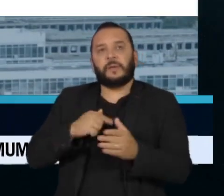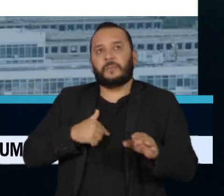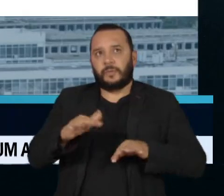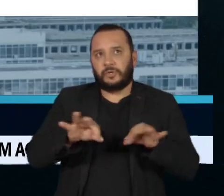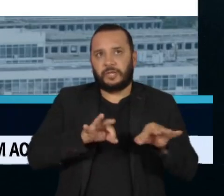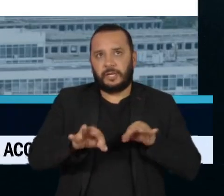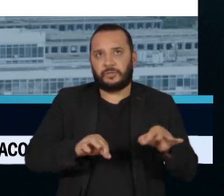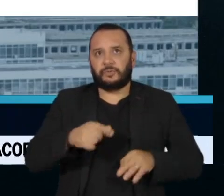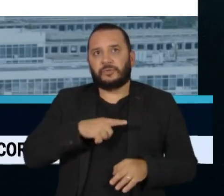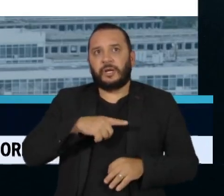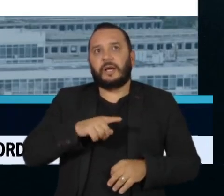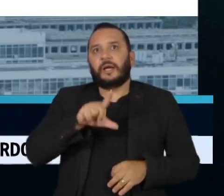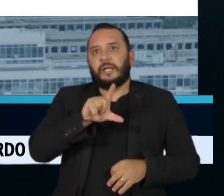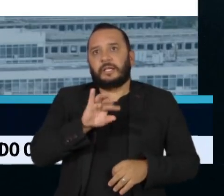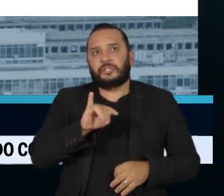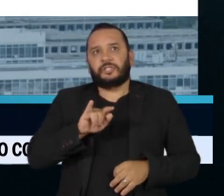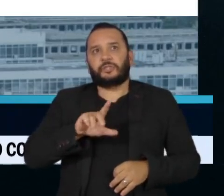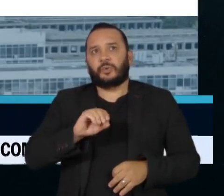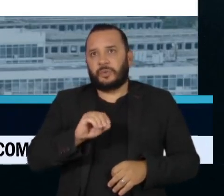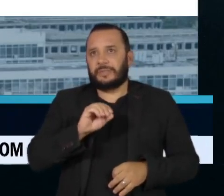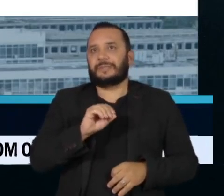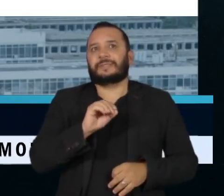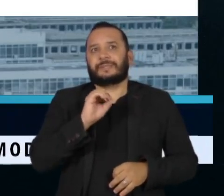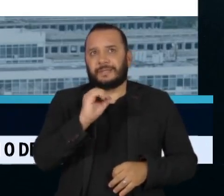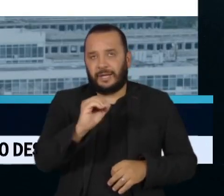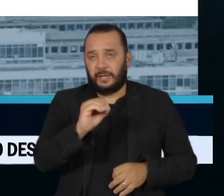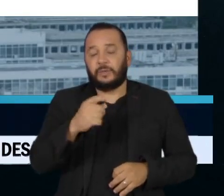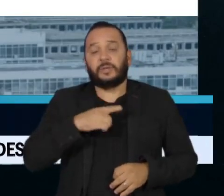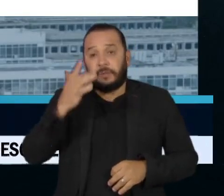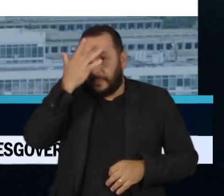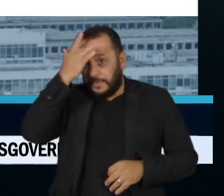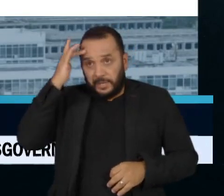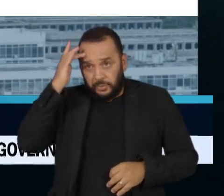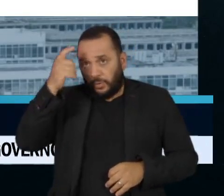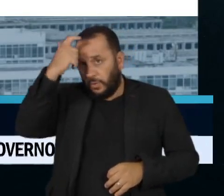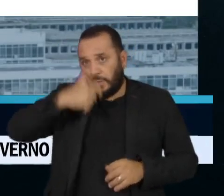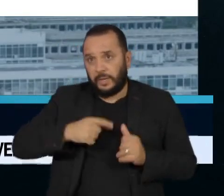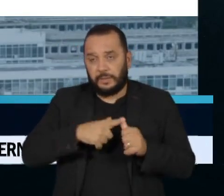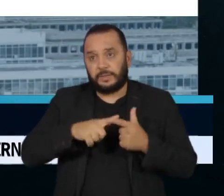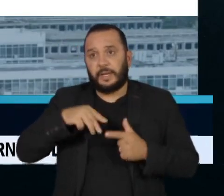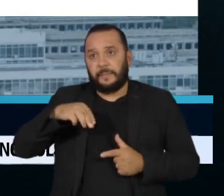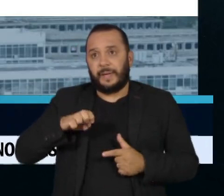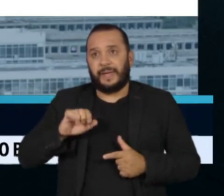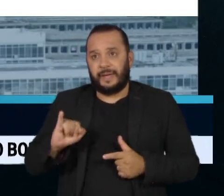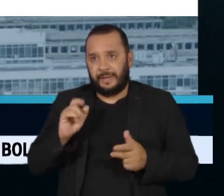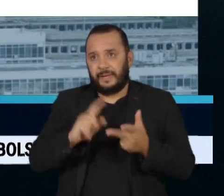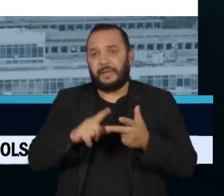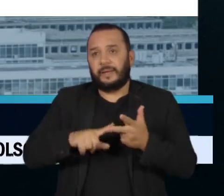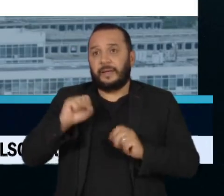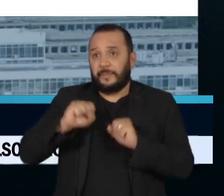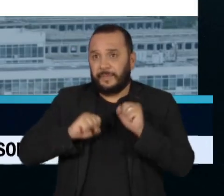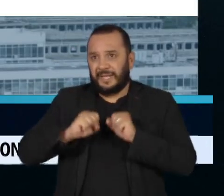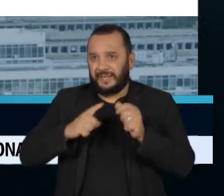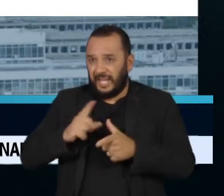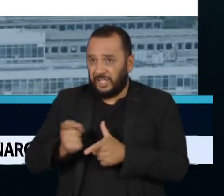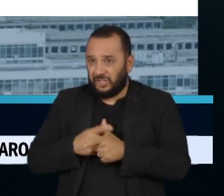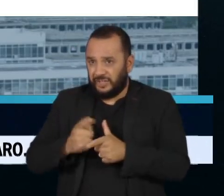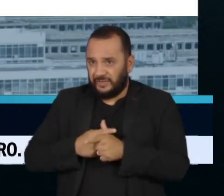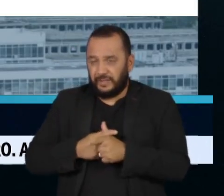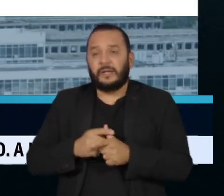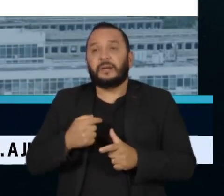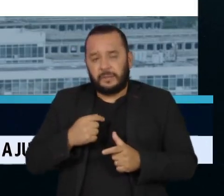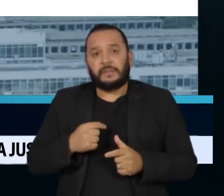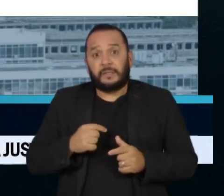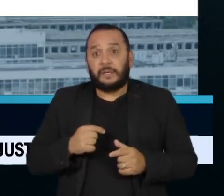que vai conceder descontos a pessoas físicas, micro e pequenas empresas endividadas e até mesmo cancelar